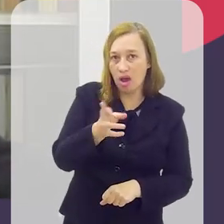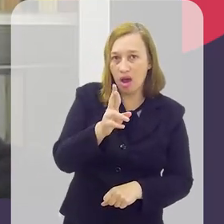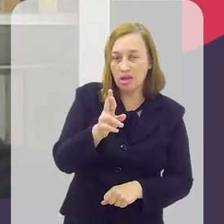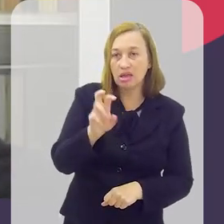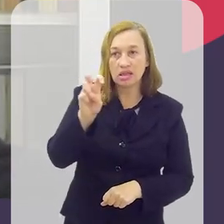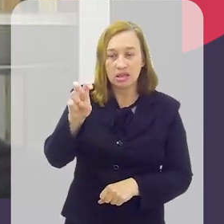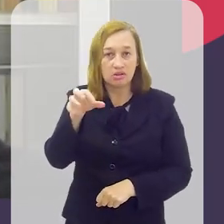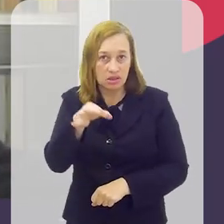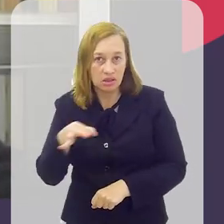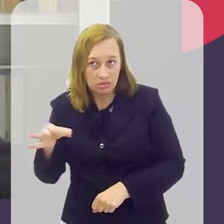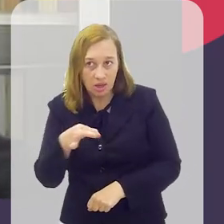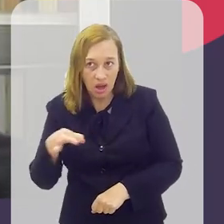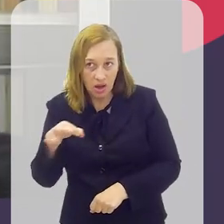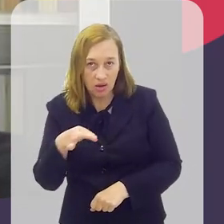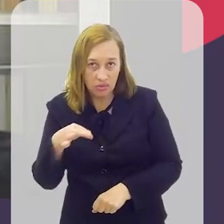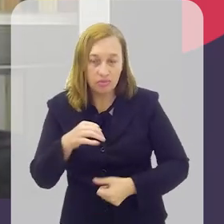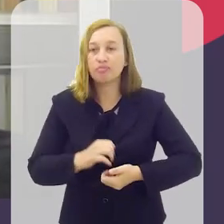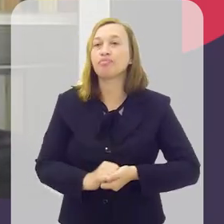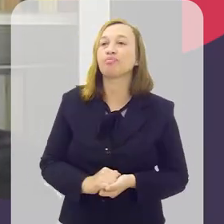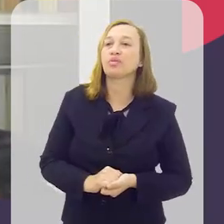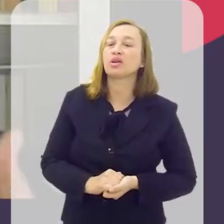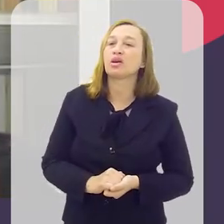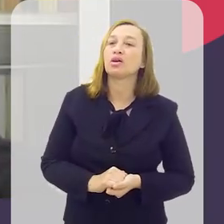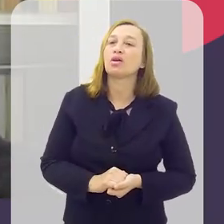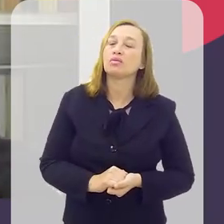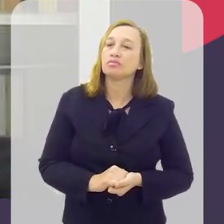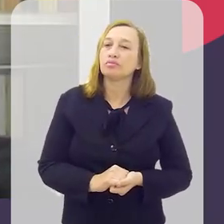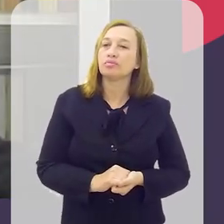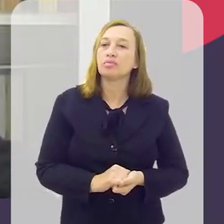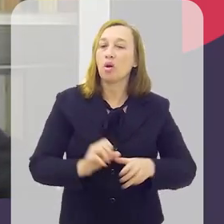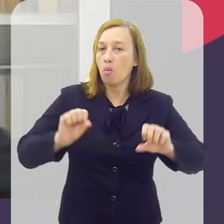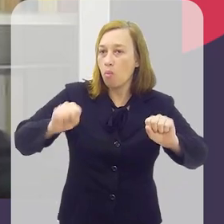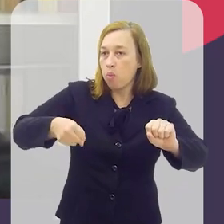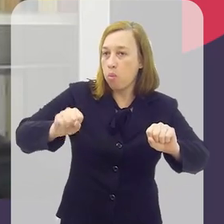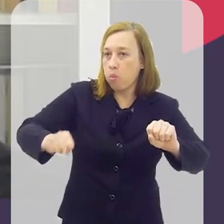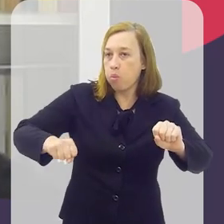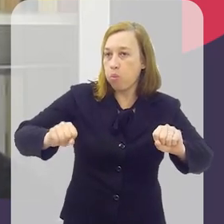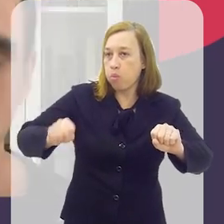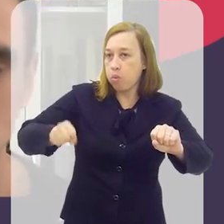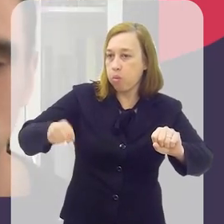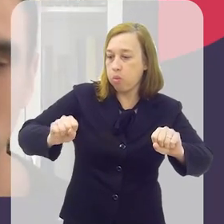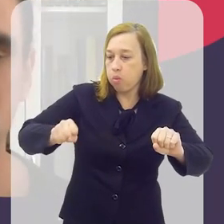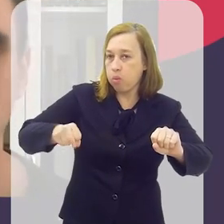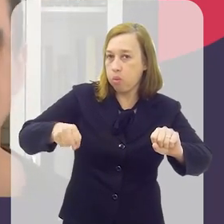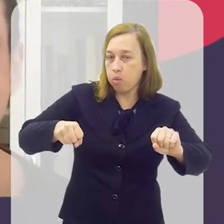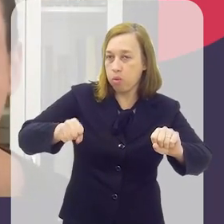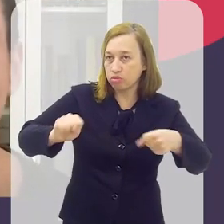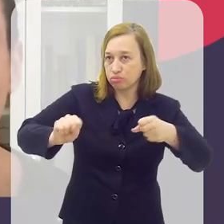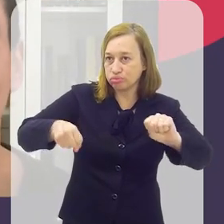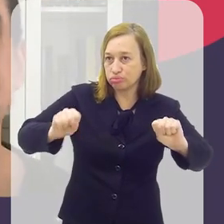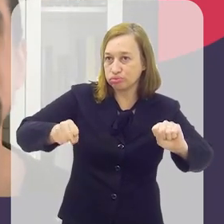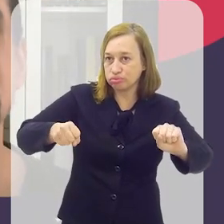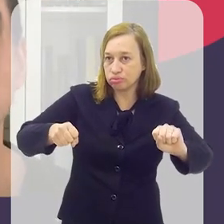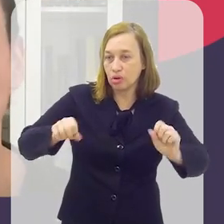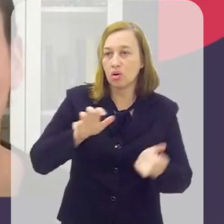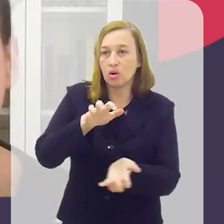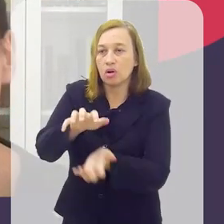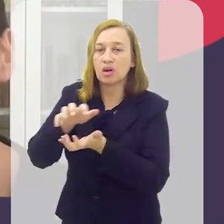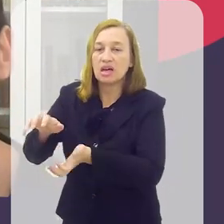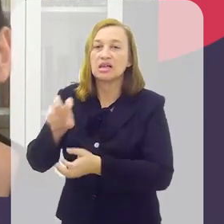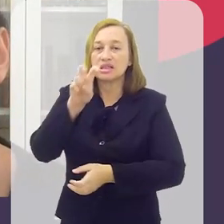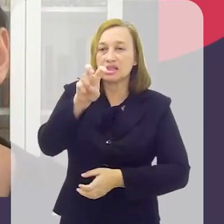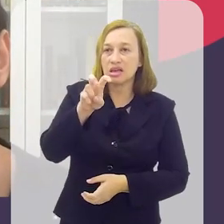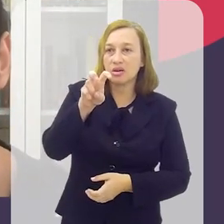,05. a dos motociclistas, Os motobobles, vamos dizer assim, ficou em R$